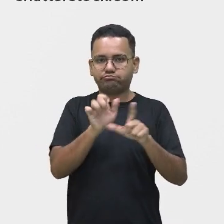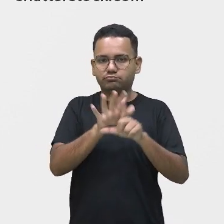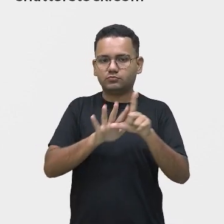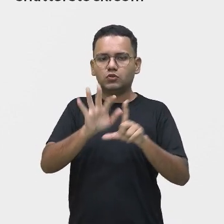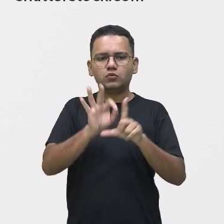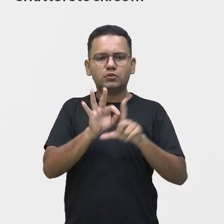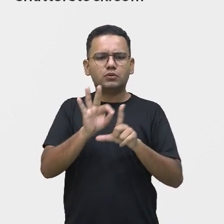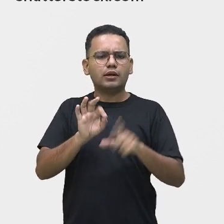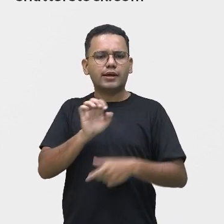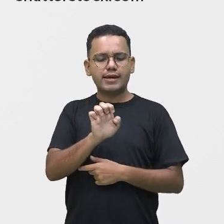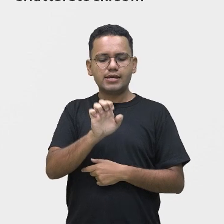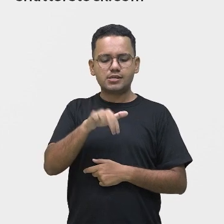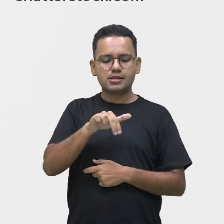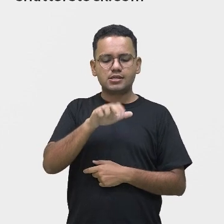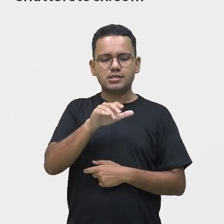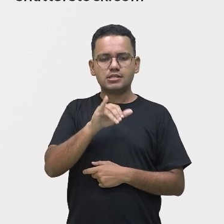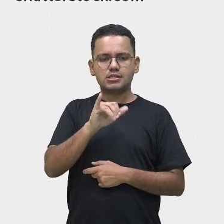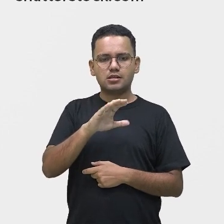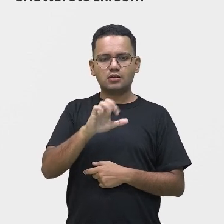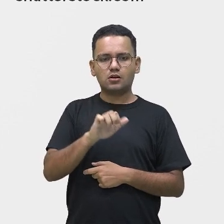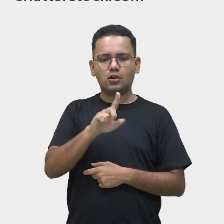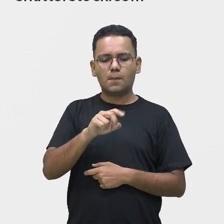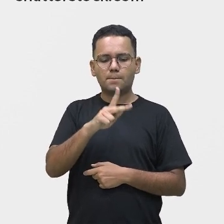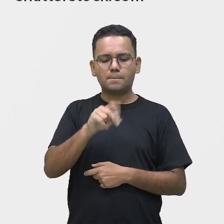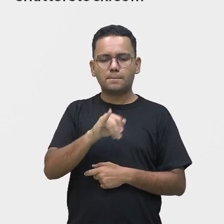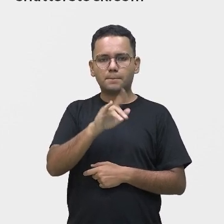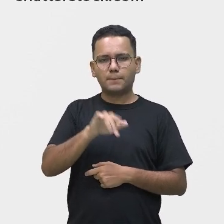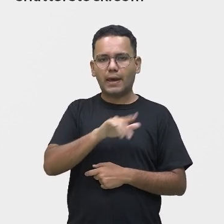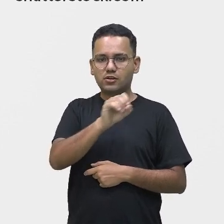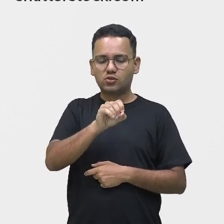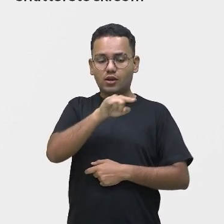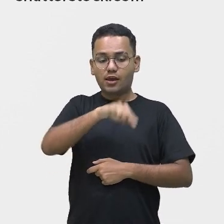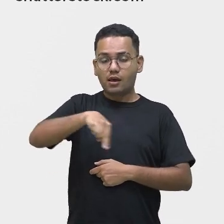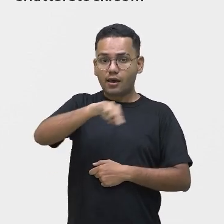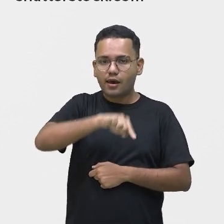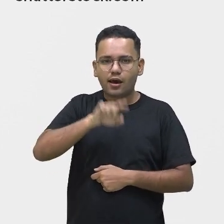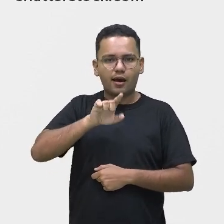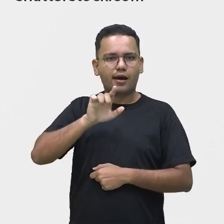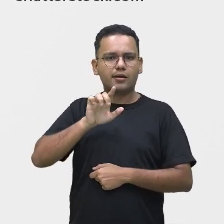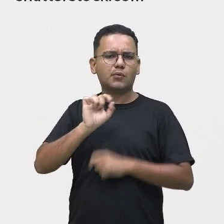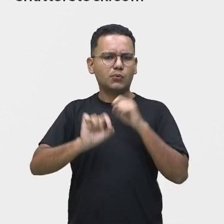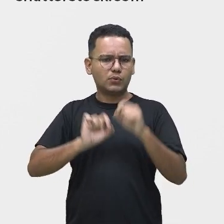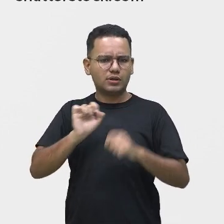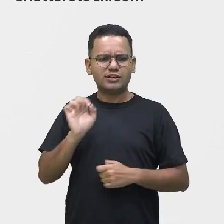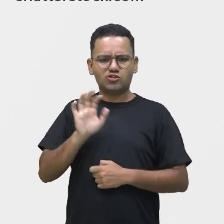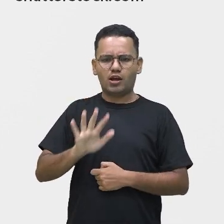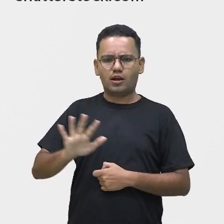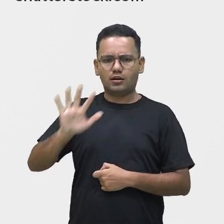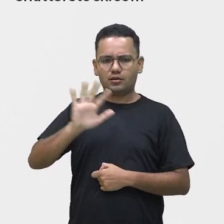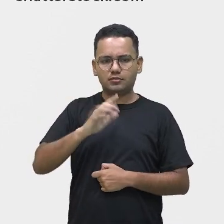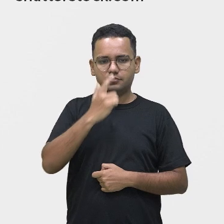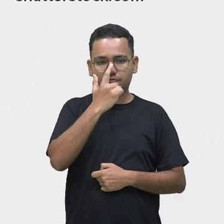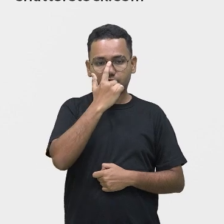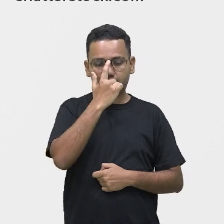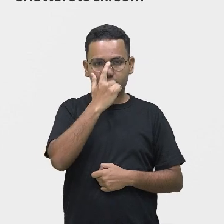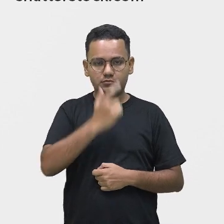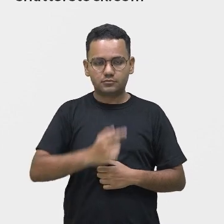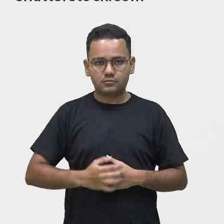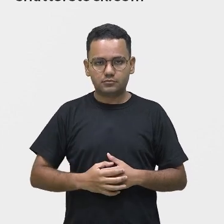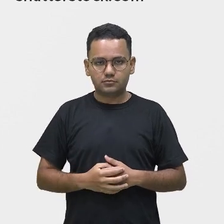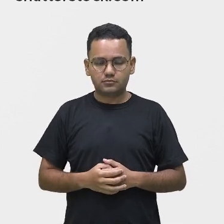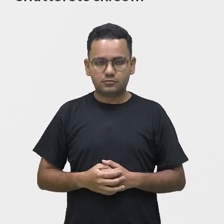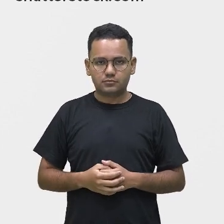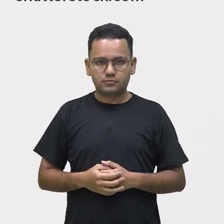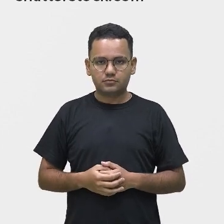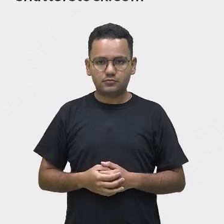direcionado a explicações mais universais. Então, quando a gente vai fazer